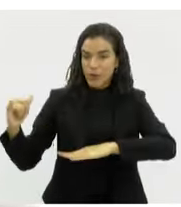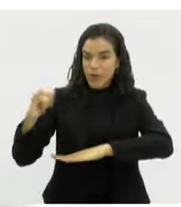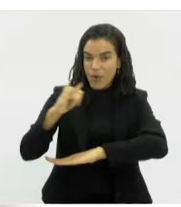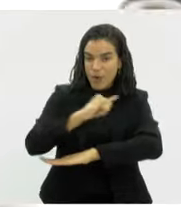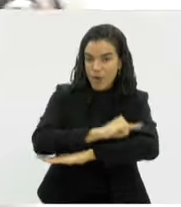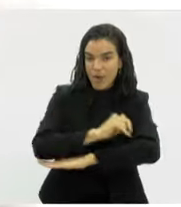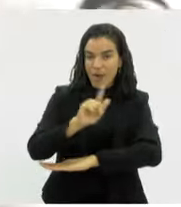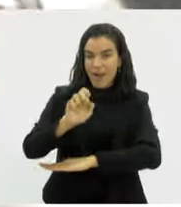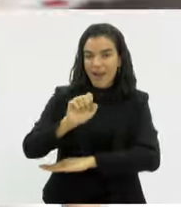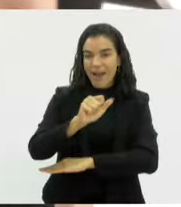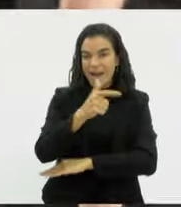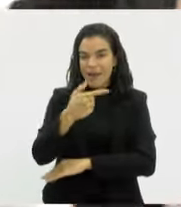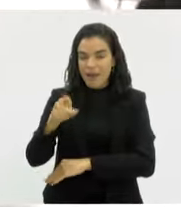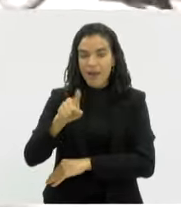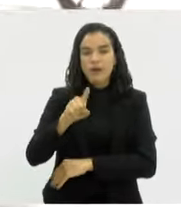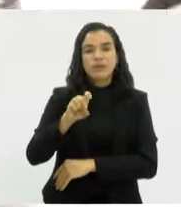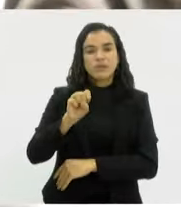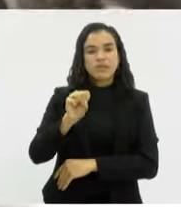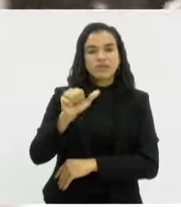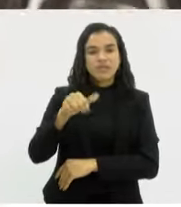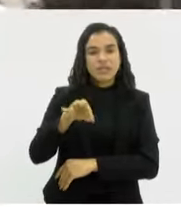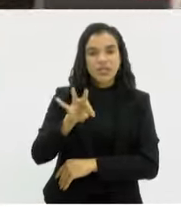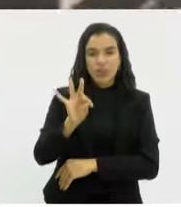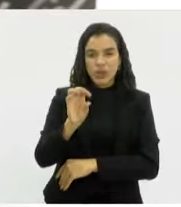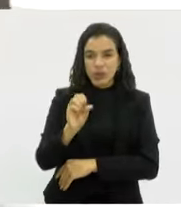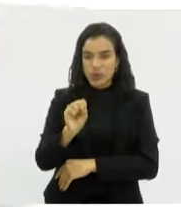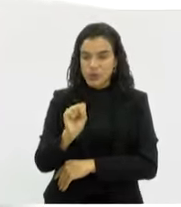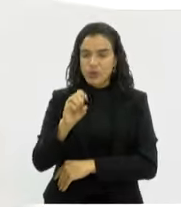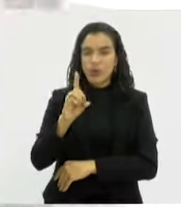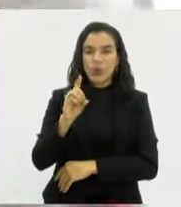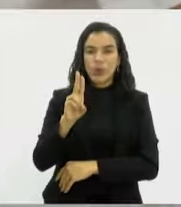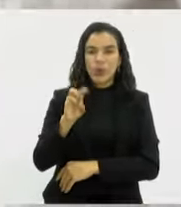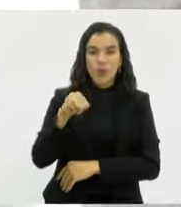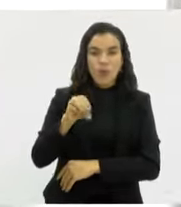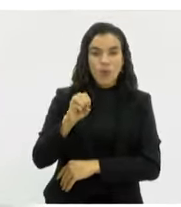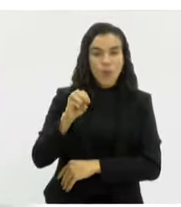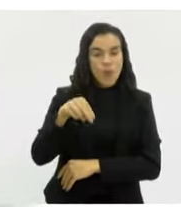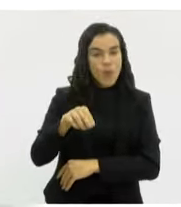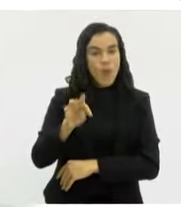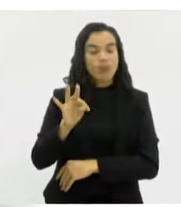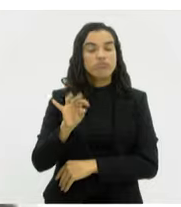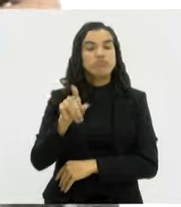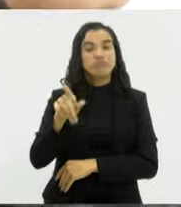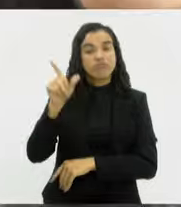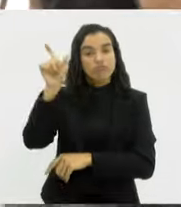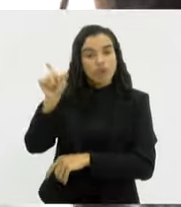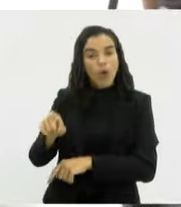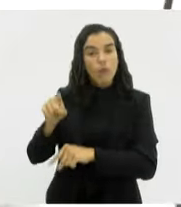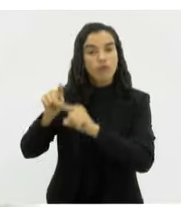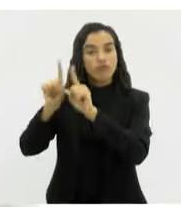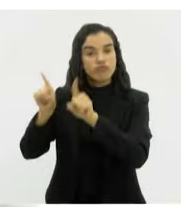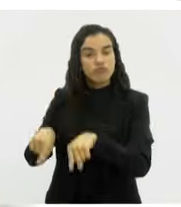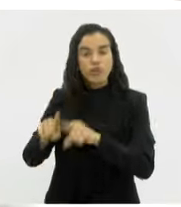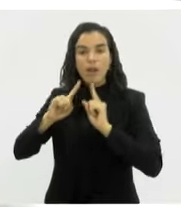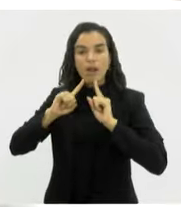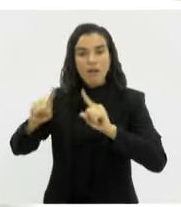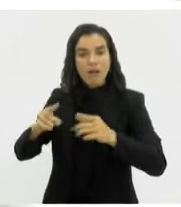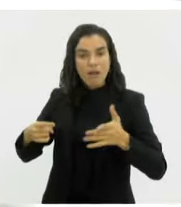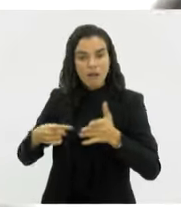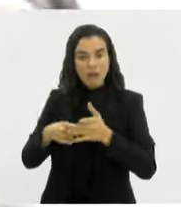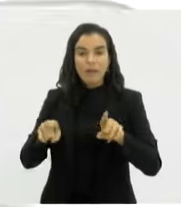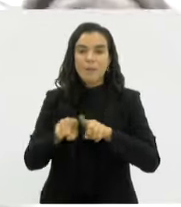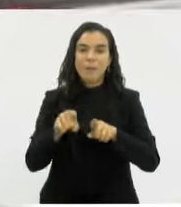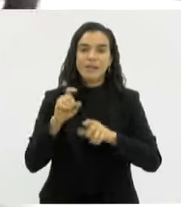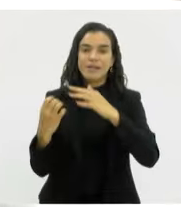do Galeão e também do Santos Dumont diante das denúncias feitas pelos trabalhadores das companhias aéreas e também das empresas